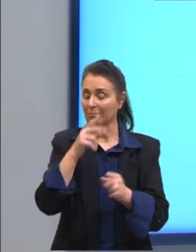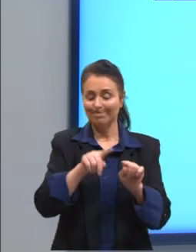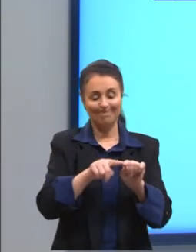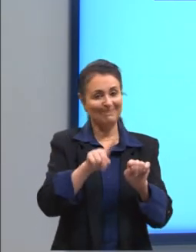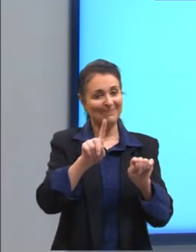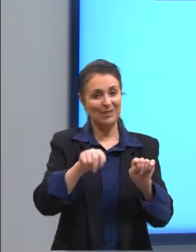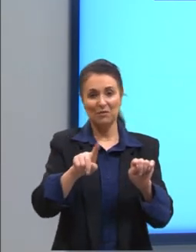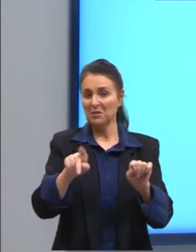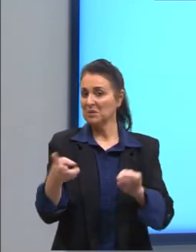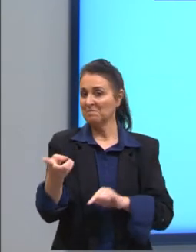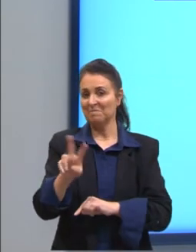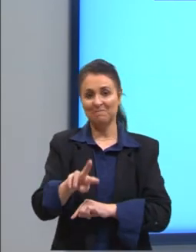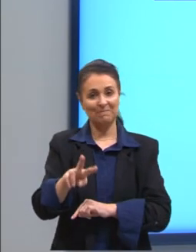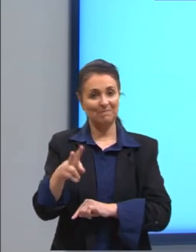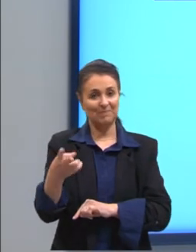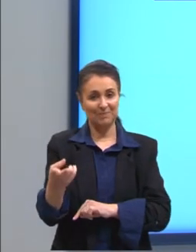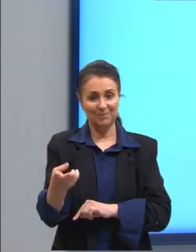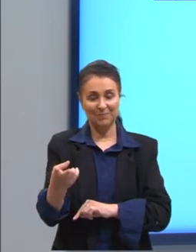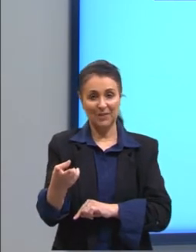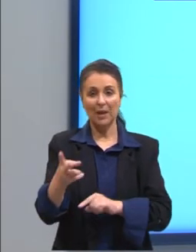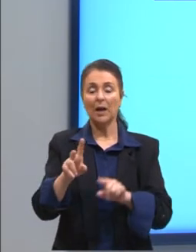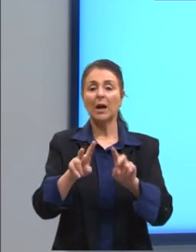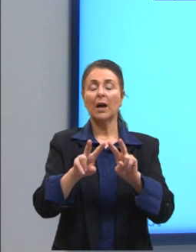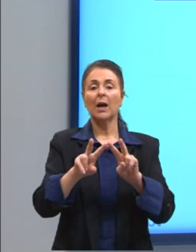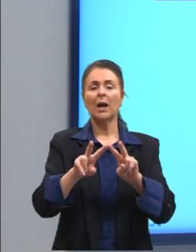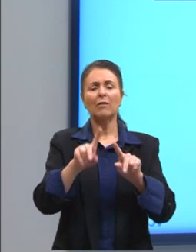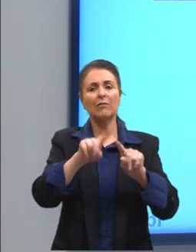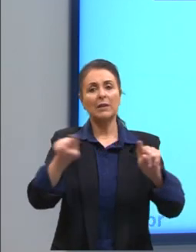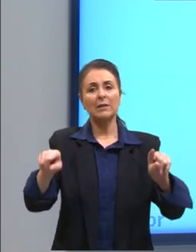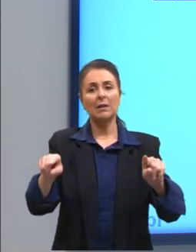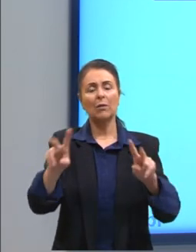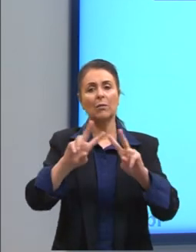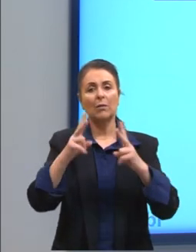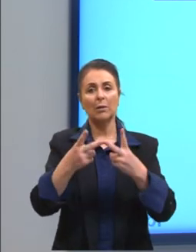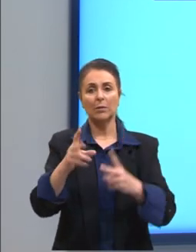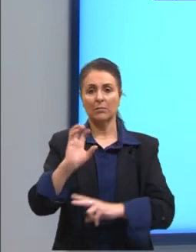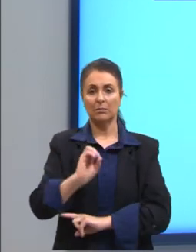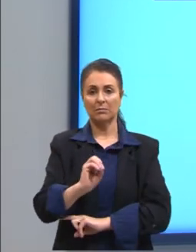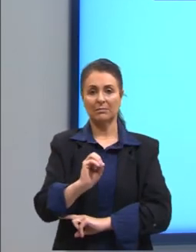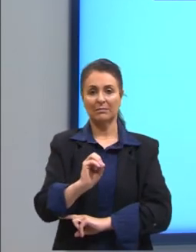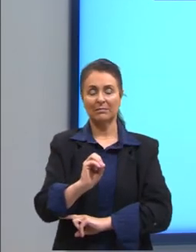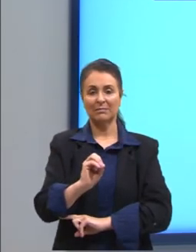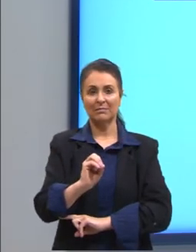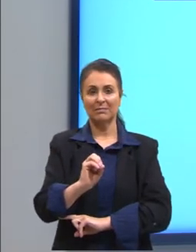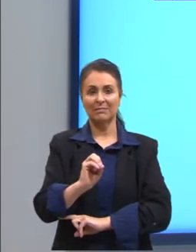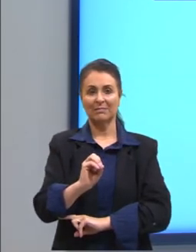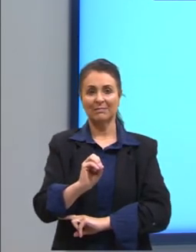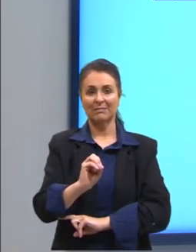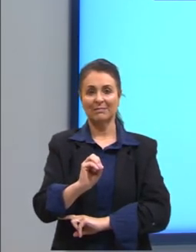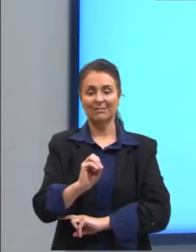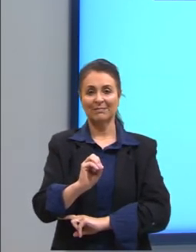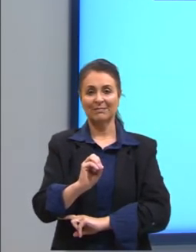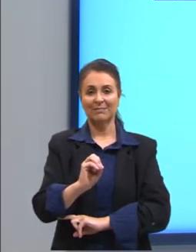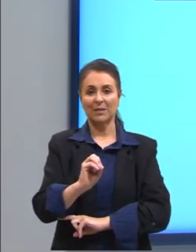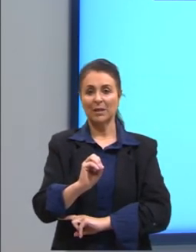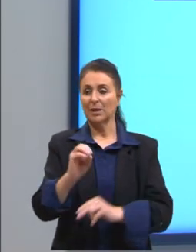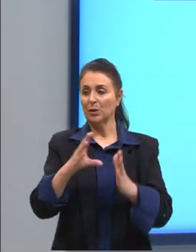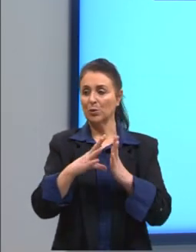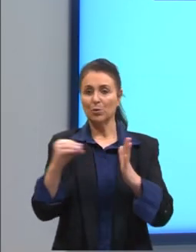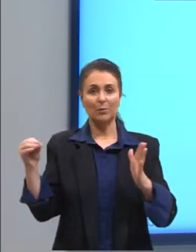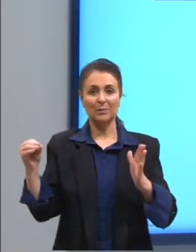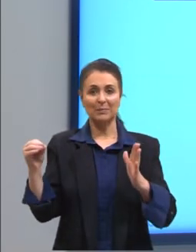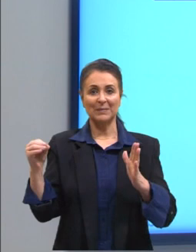Então, a variação do meu volume é zero. O vai acontecer aqui? Esse termo todo aqui, ele vai sumir, ele vai ser zero.